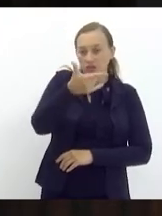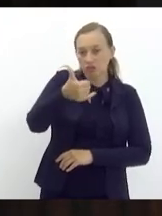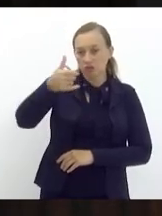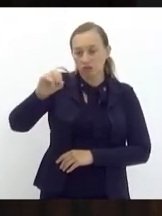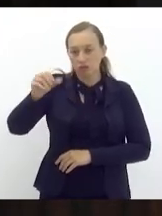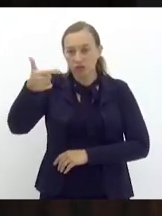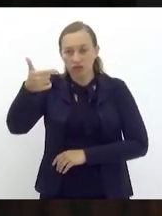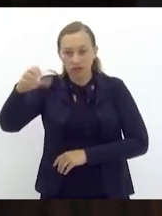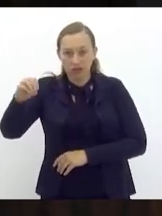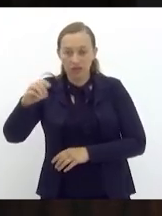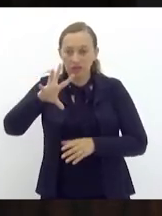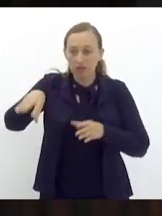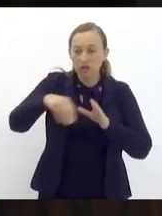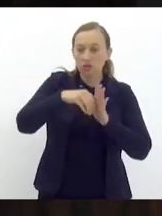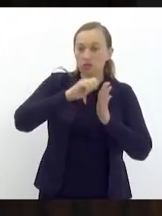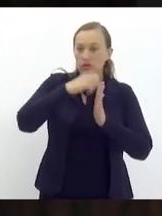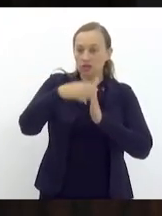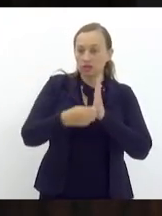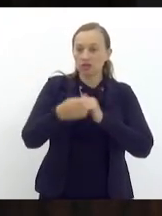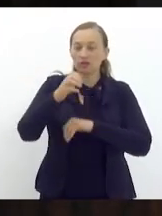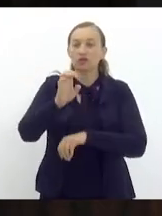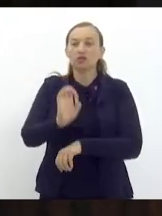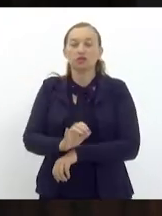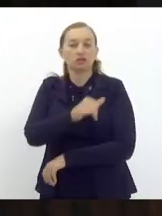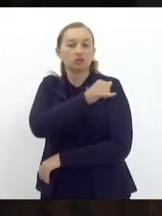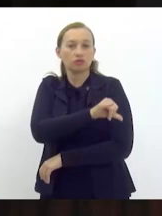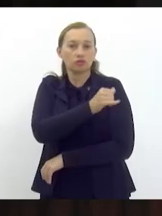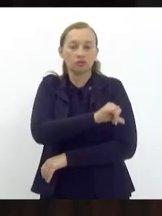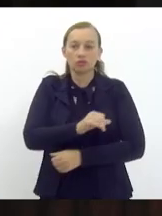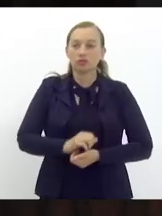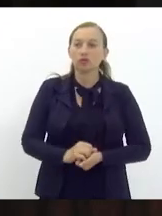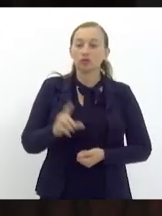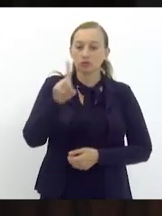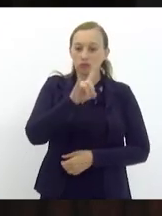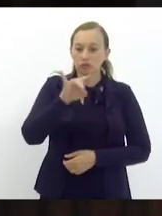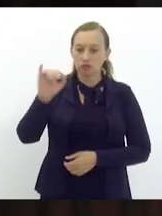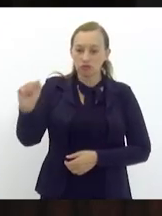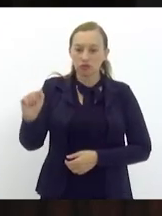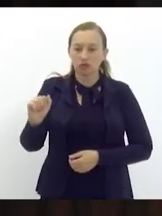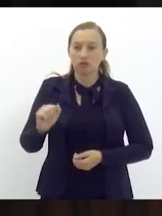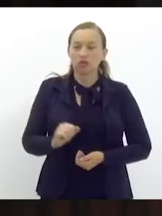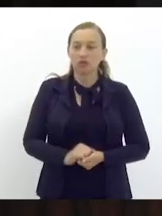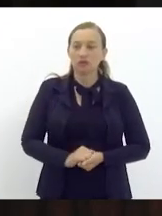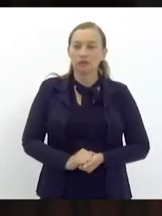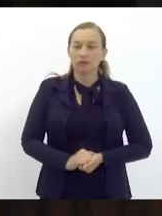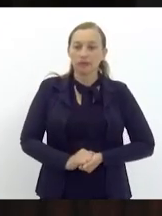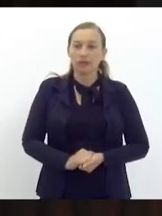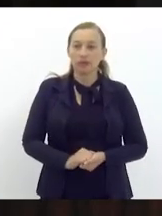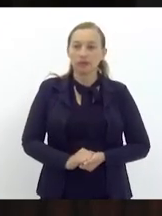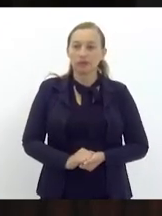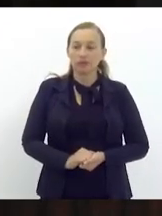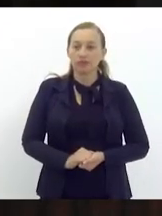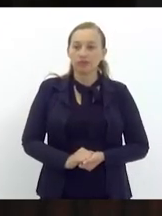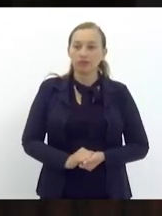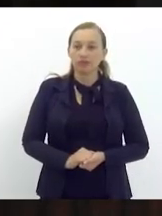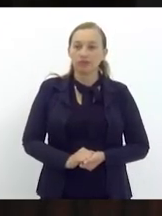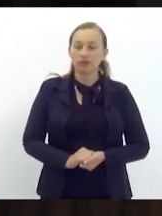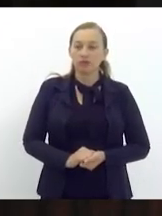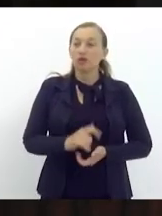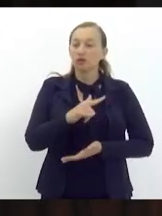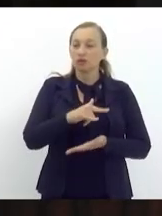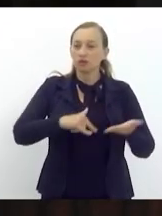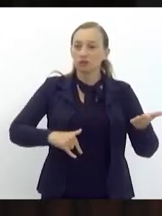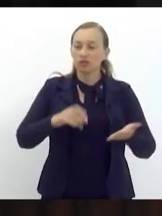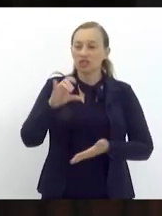que inclui no calendário oficial do Estado do Rio de Janeiro, o dia da documentação civil.